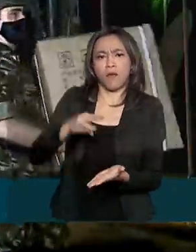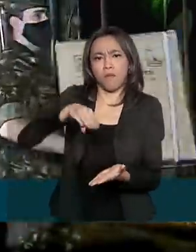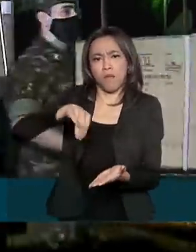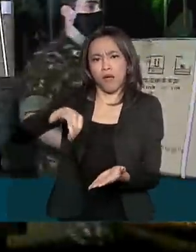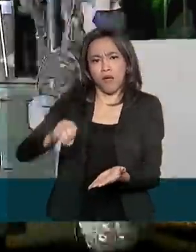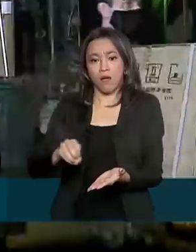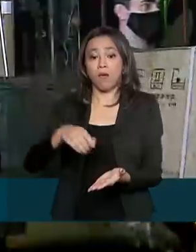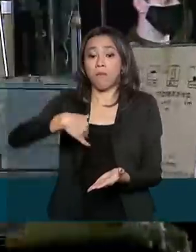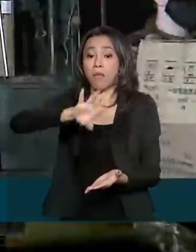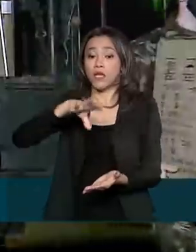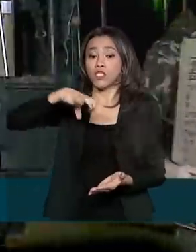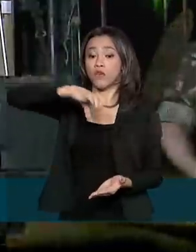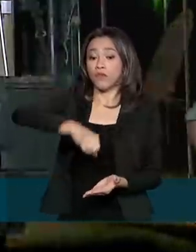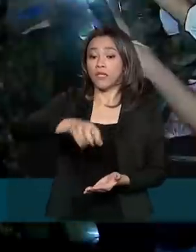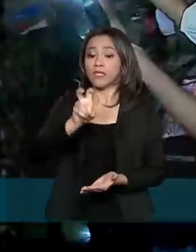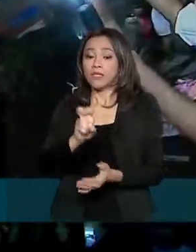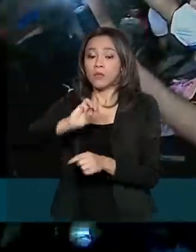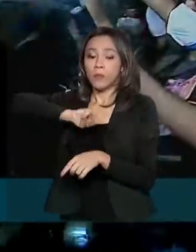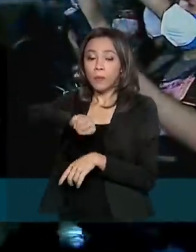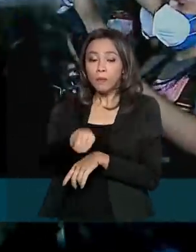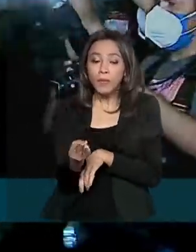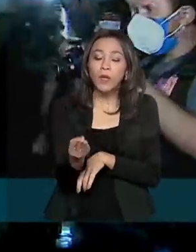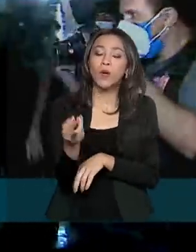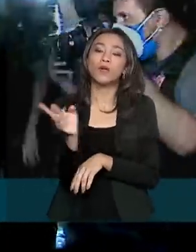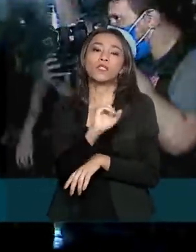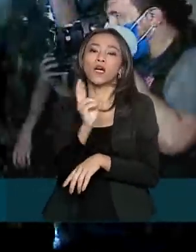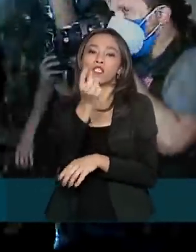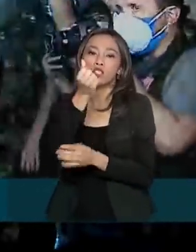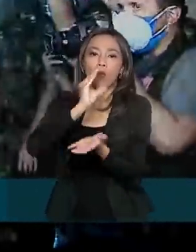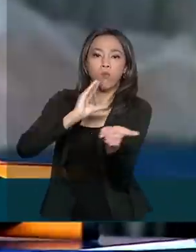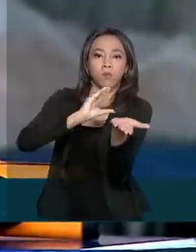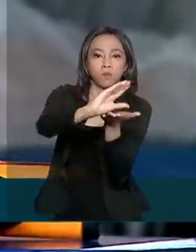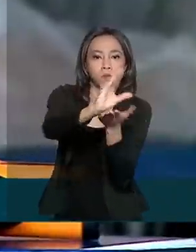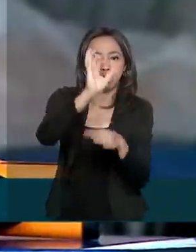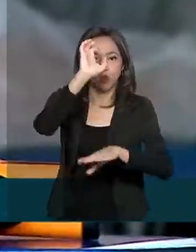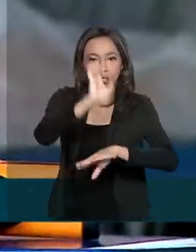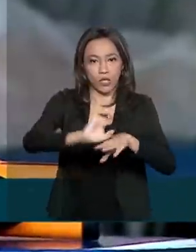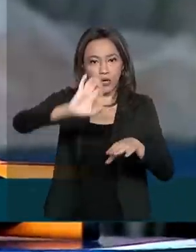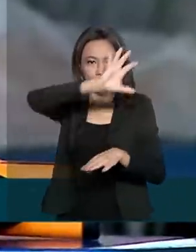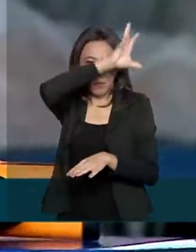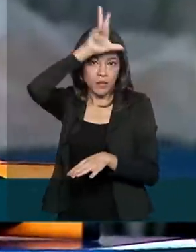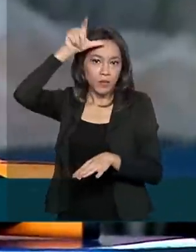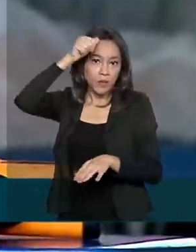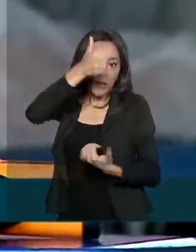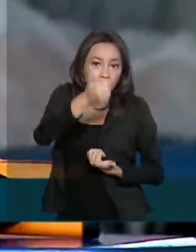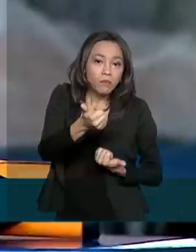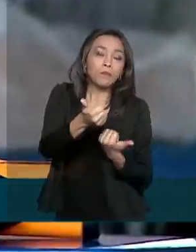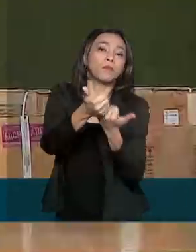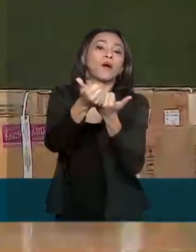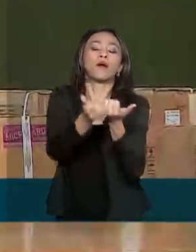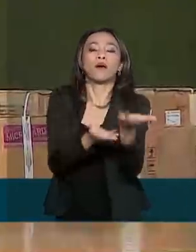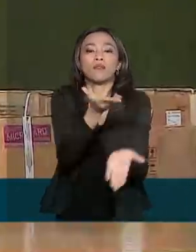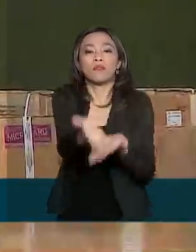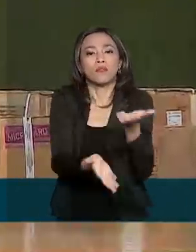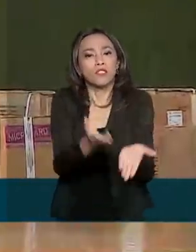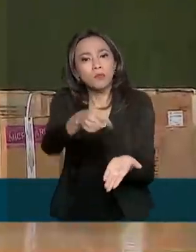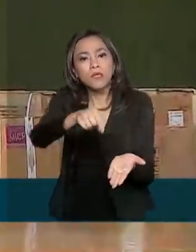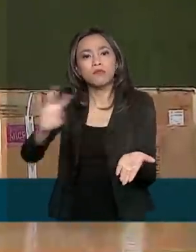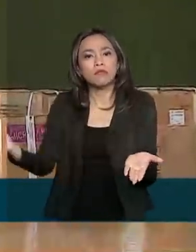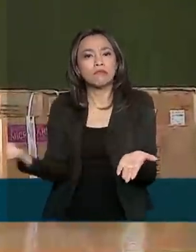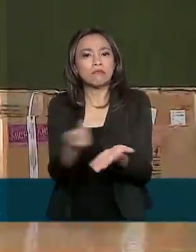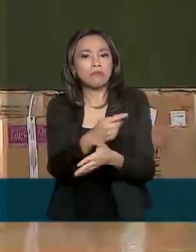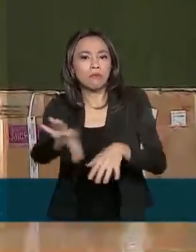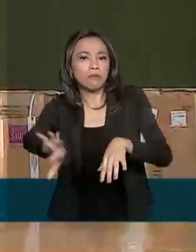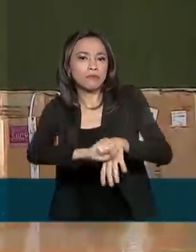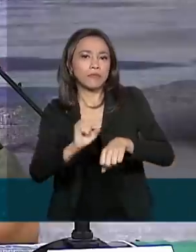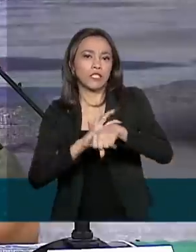de 95 milhões de reais para o estado do Amazonas para reforçar as ações de atendimento dos casos de covid